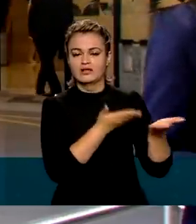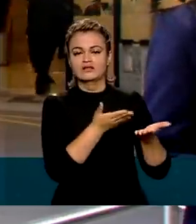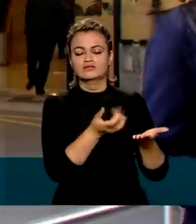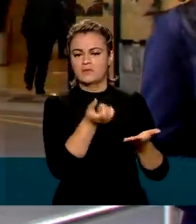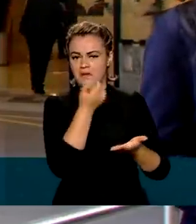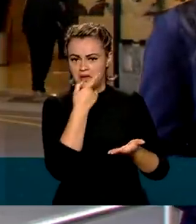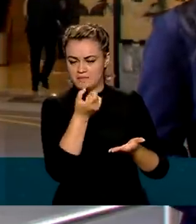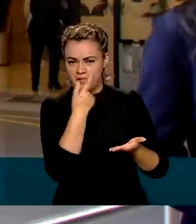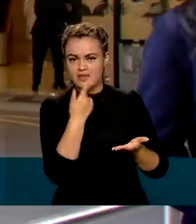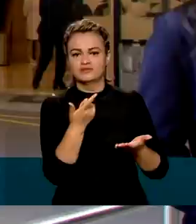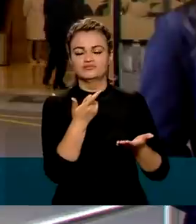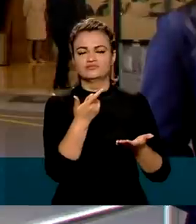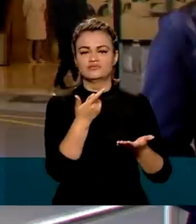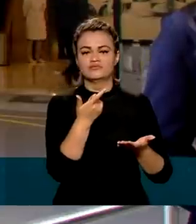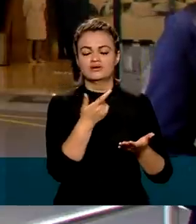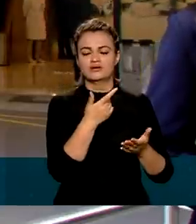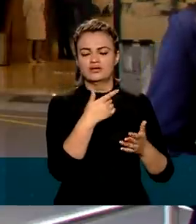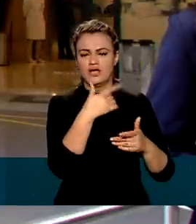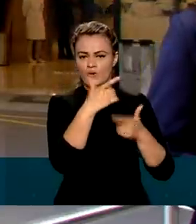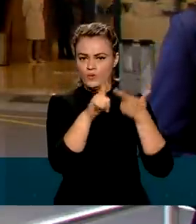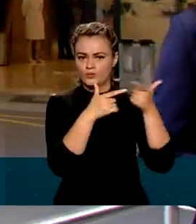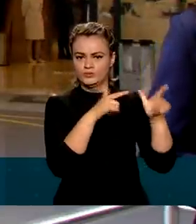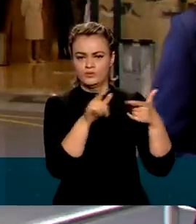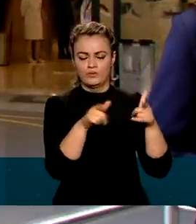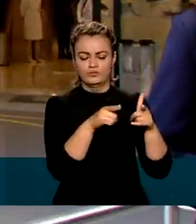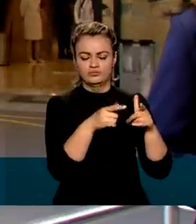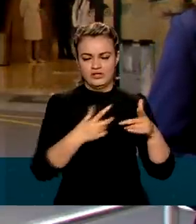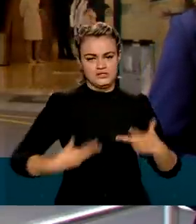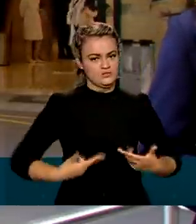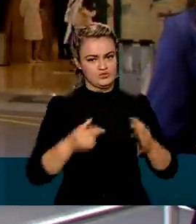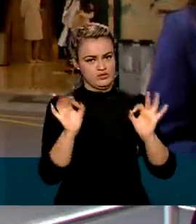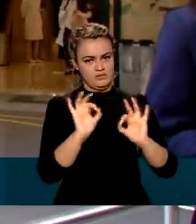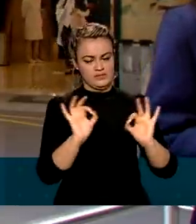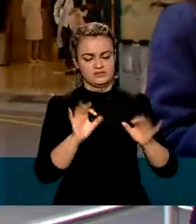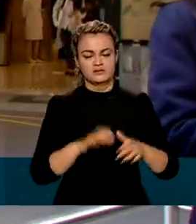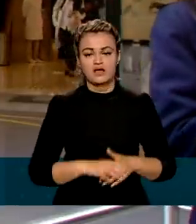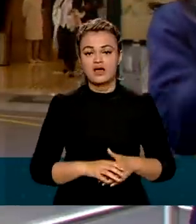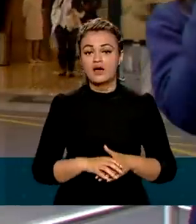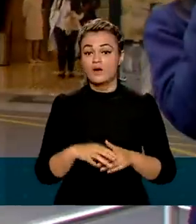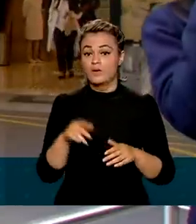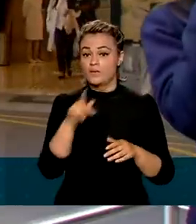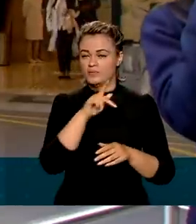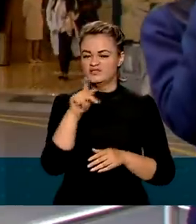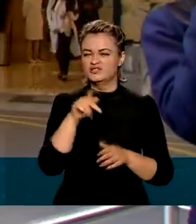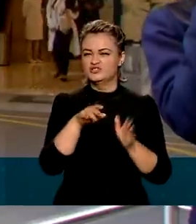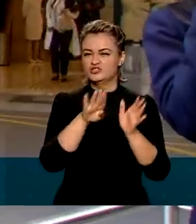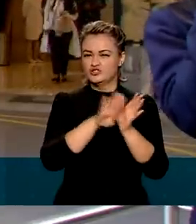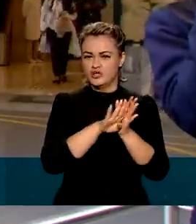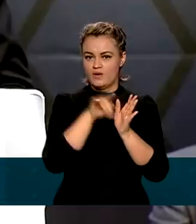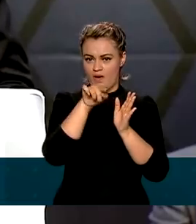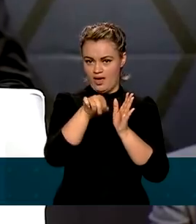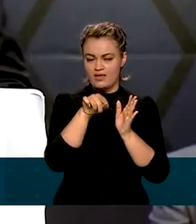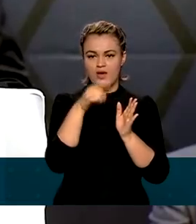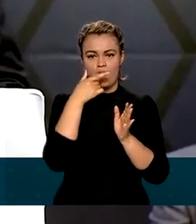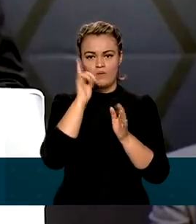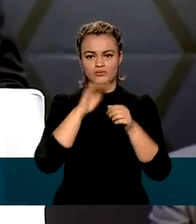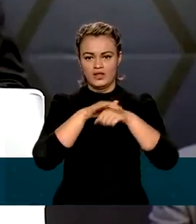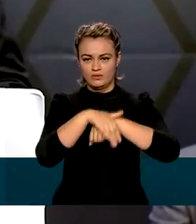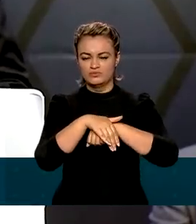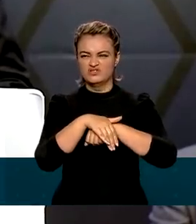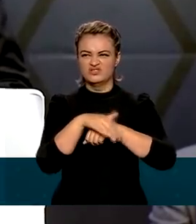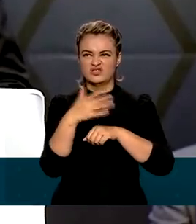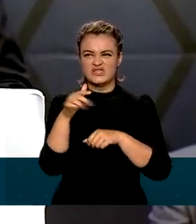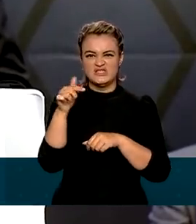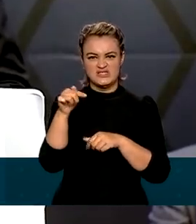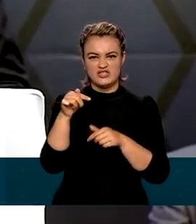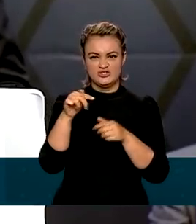de medicamentos e de procedimentos não invasivos. O presidente chegou aqui nesta unidade na noite de ontem, por volta